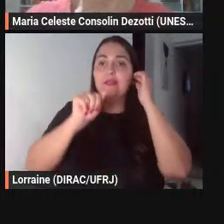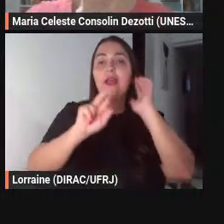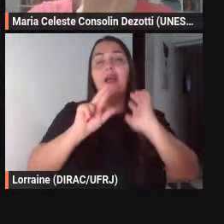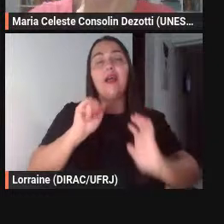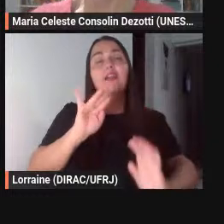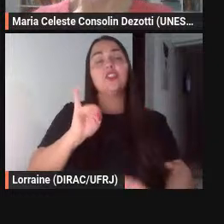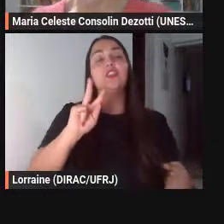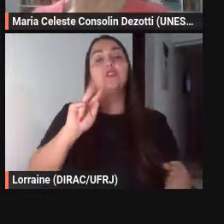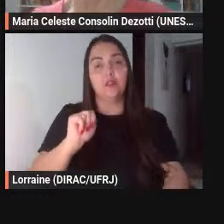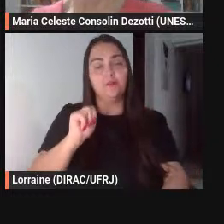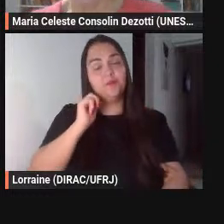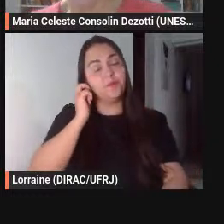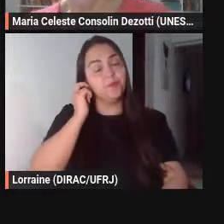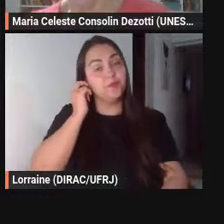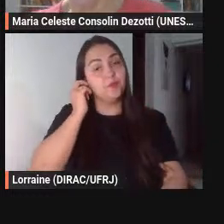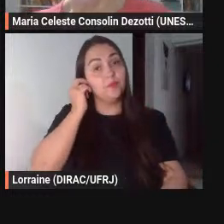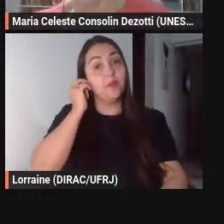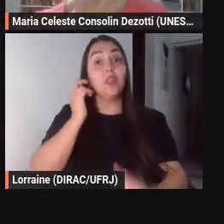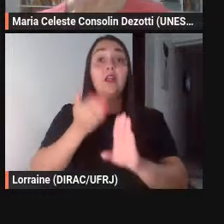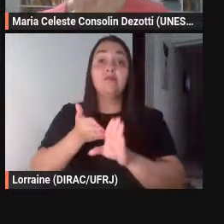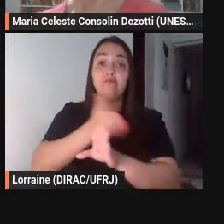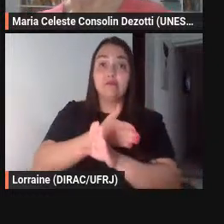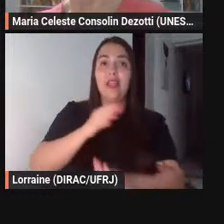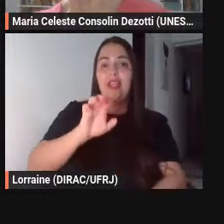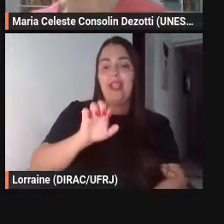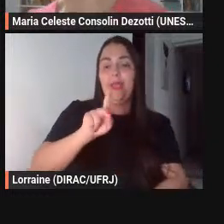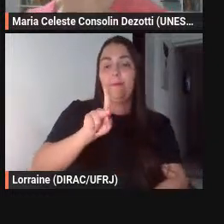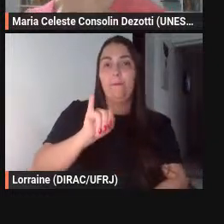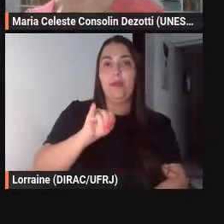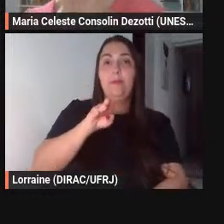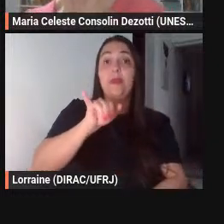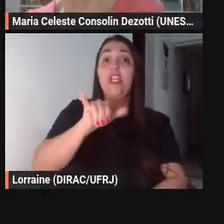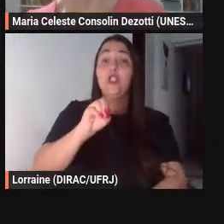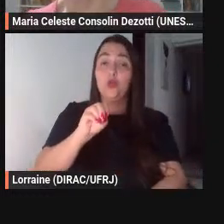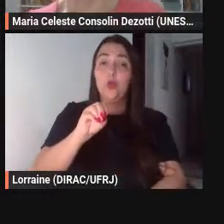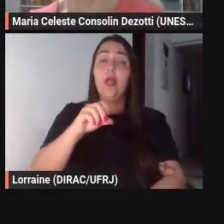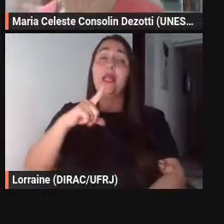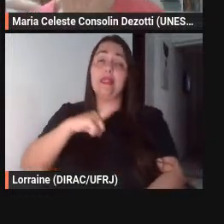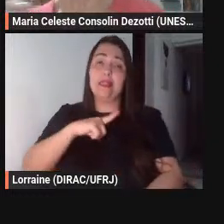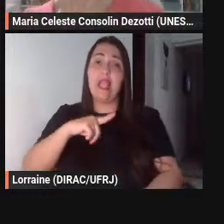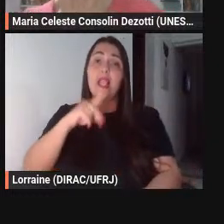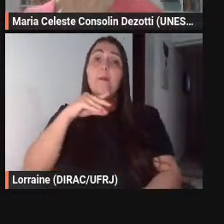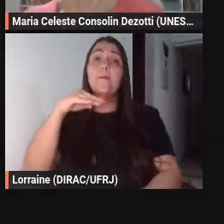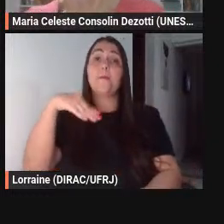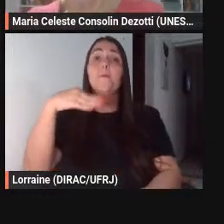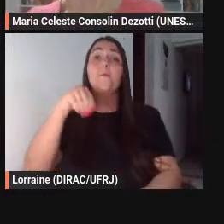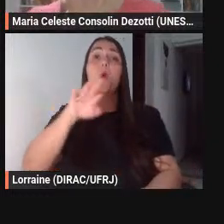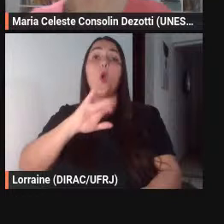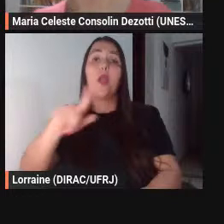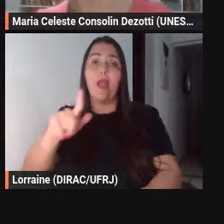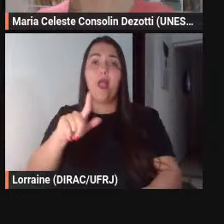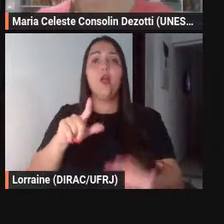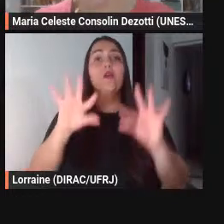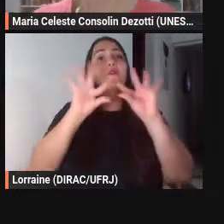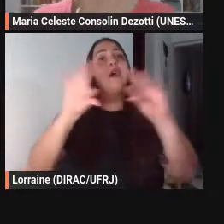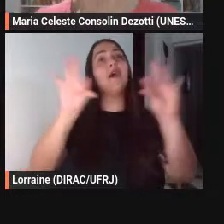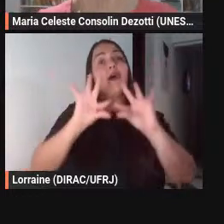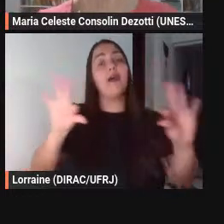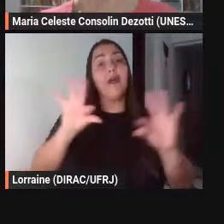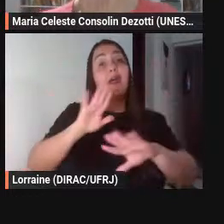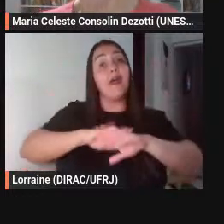no epimítio a gente tem a moralidade formulada pelo